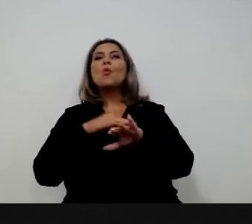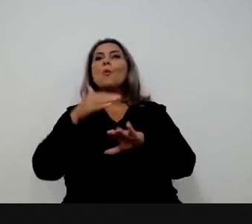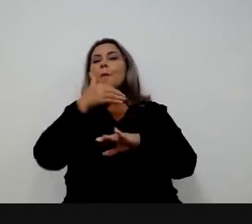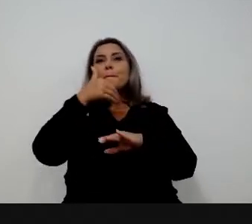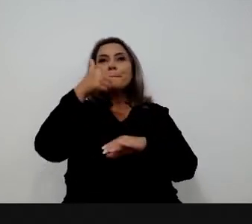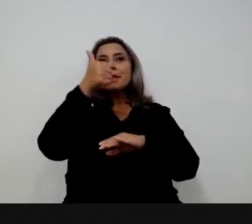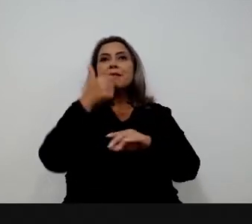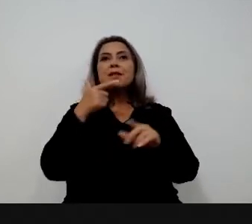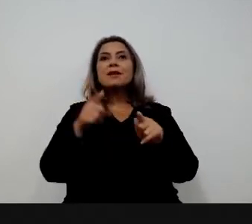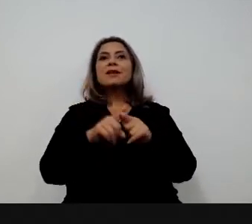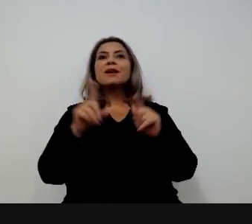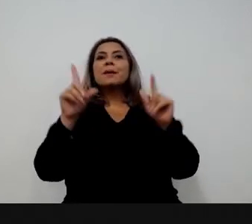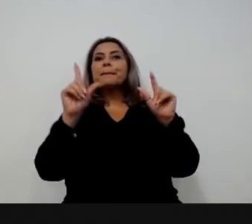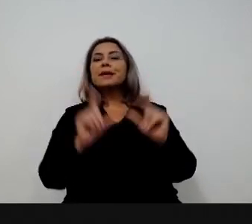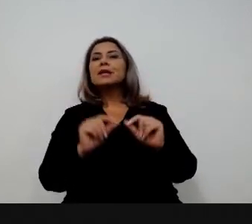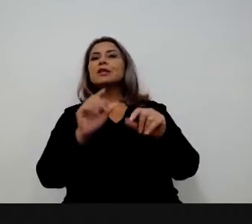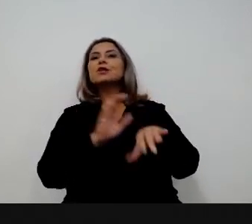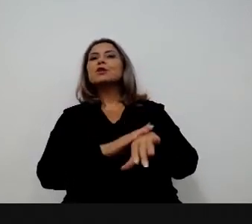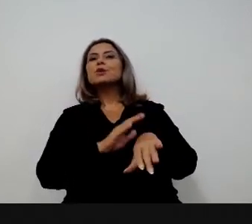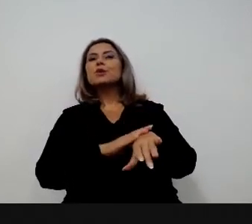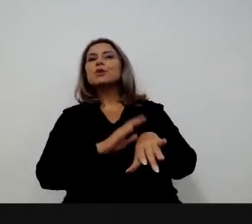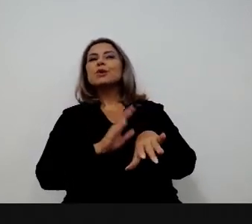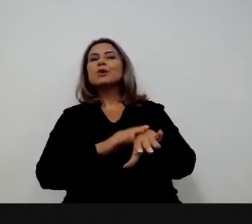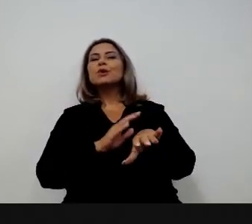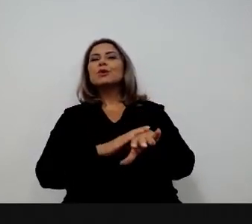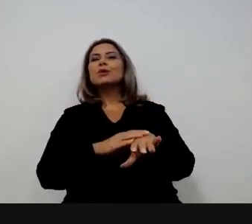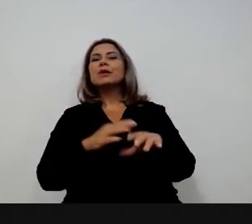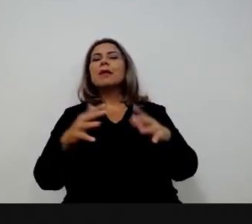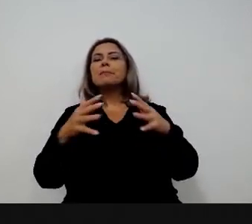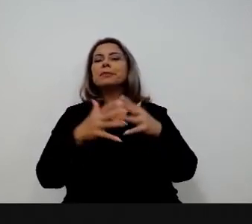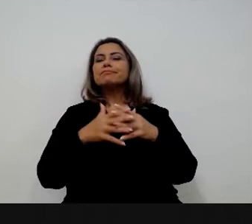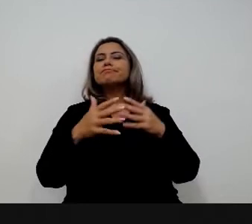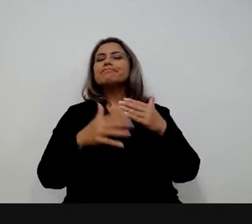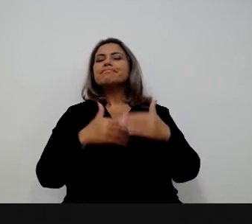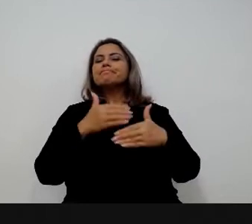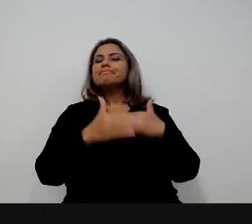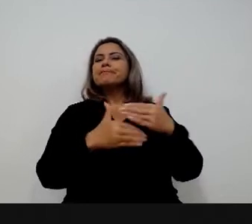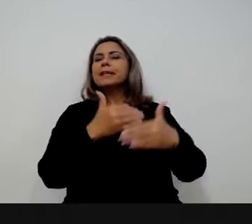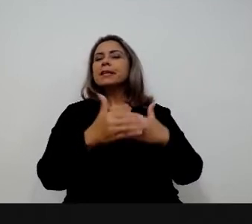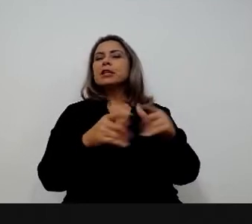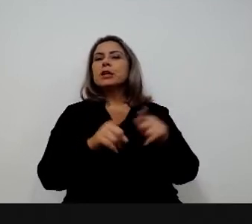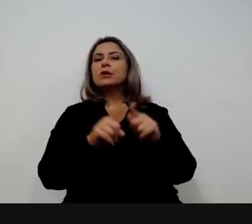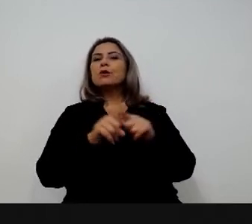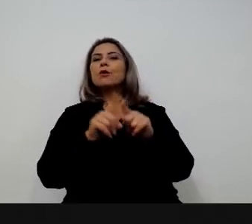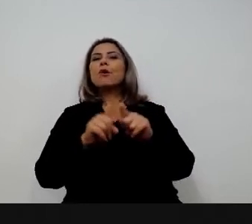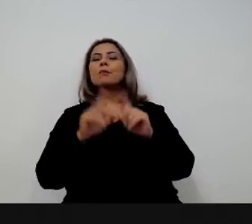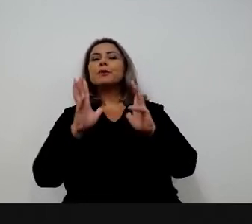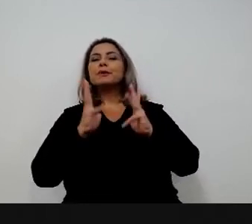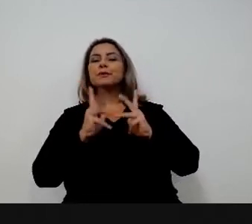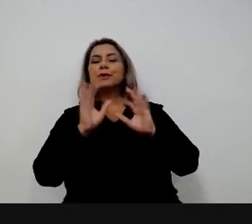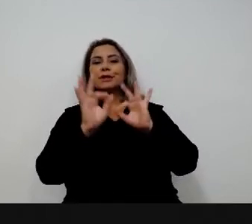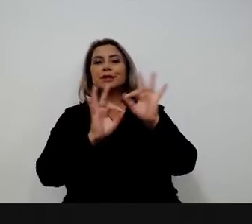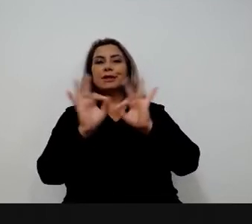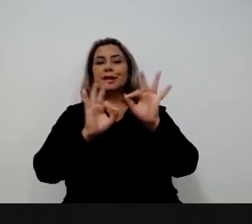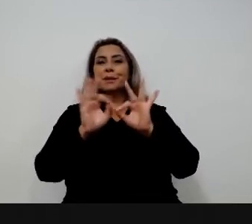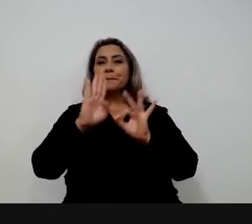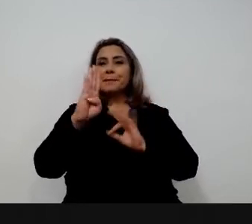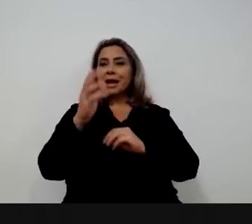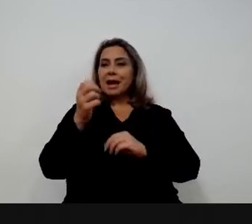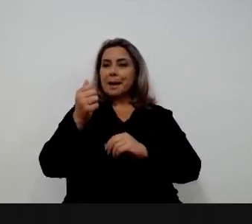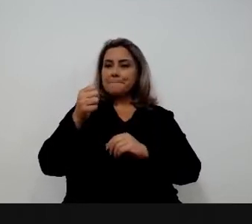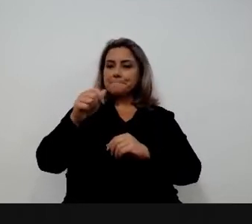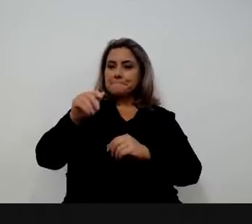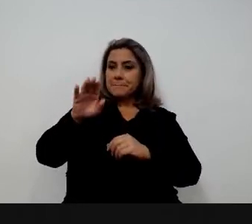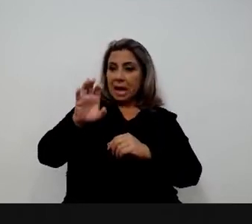gestão processual para diminuir o tempo do congestionamento processual no Brasil? Como que a gente consegue higienizar a base de dados? E a gente conecta